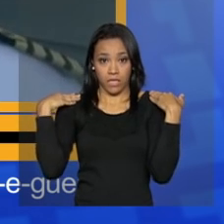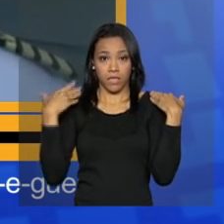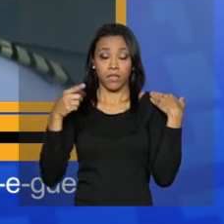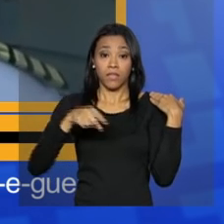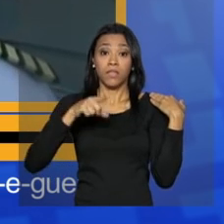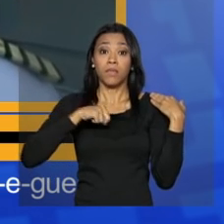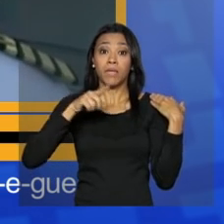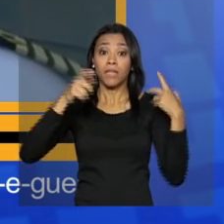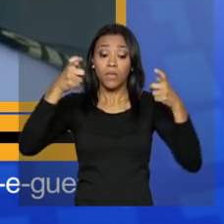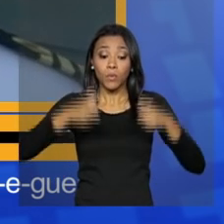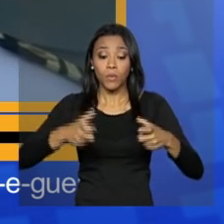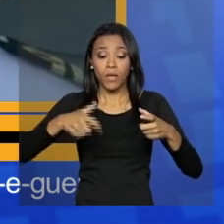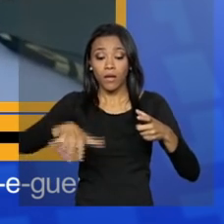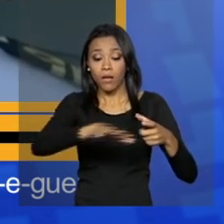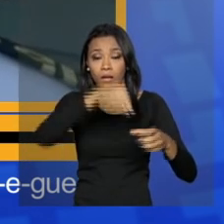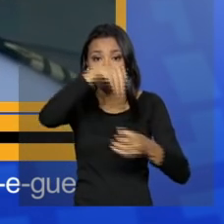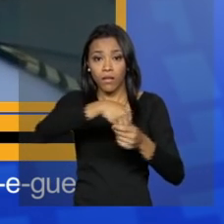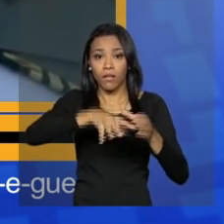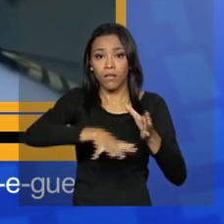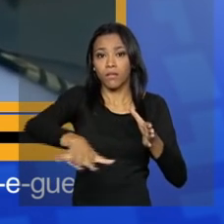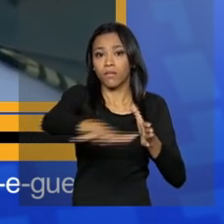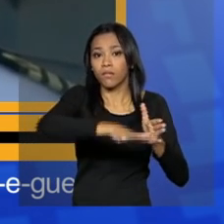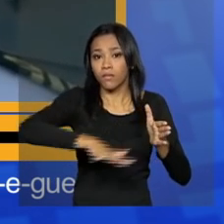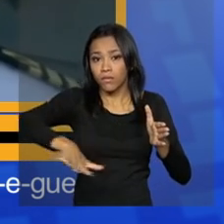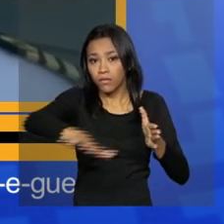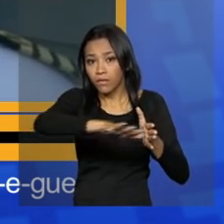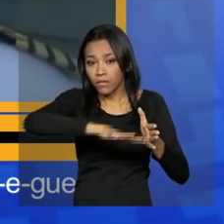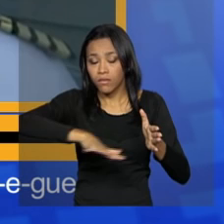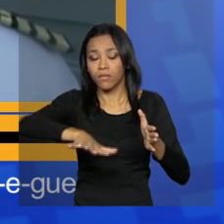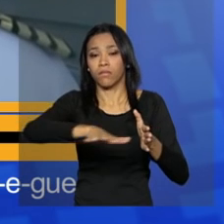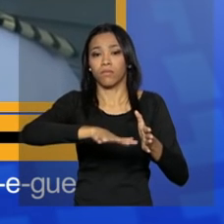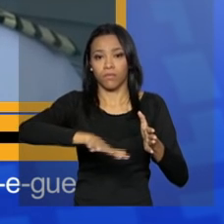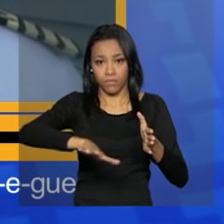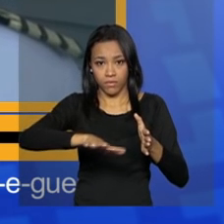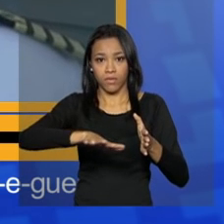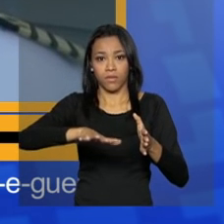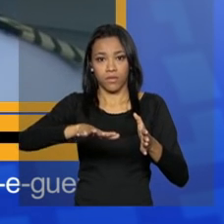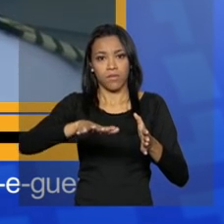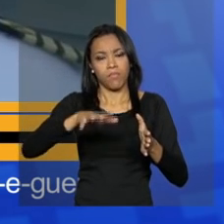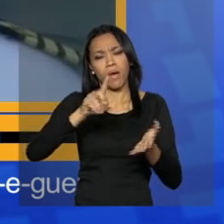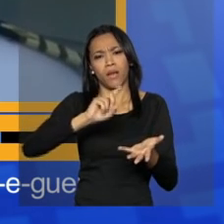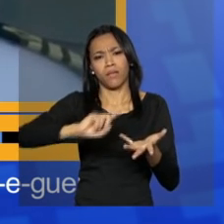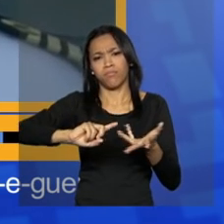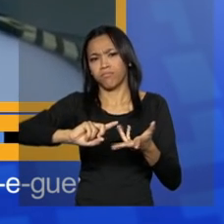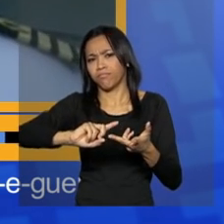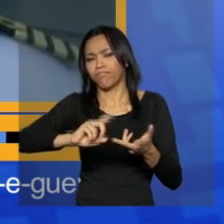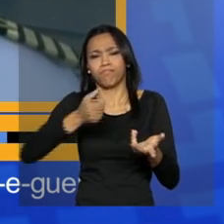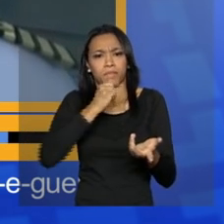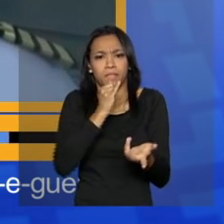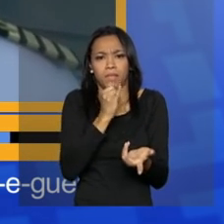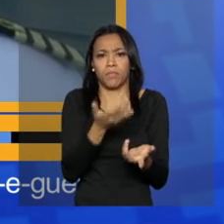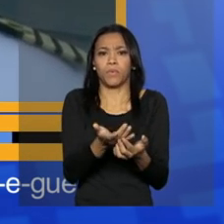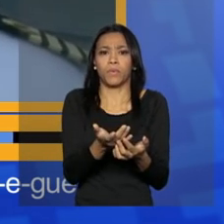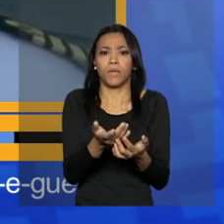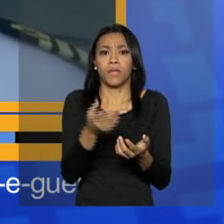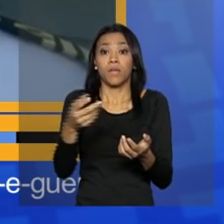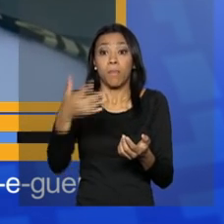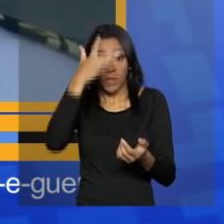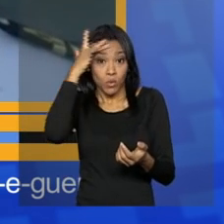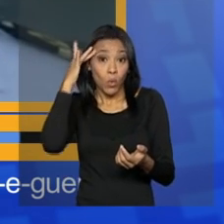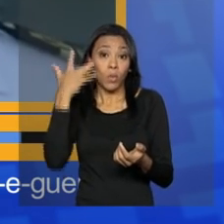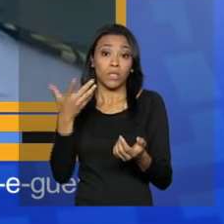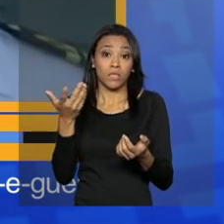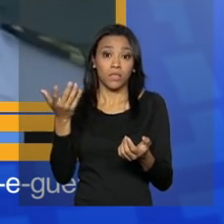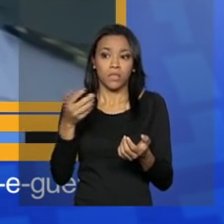complexo hospitalar para atuar, não só para as forças navais, como também em caso de evacuação de civis